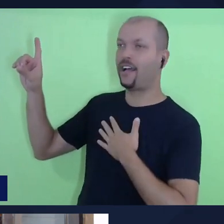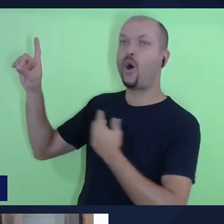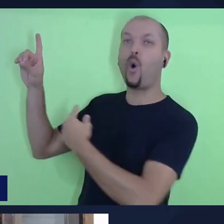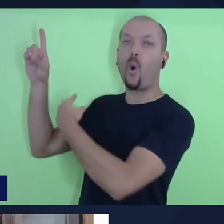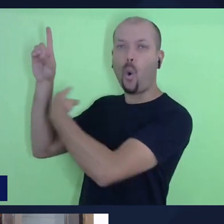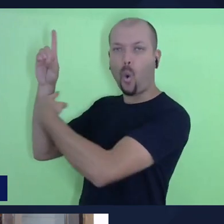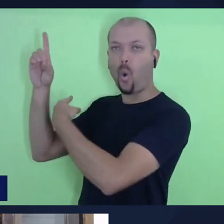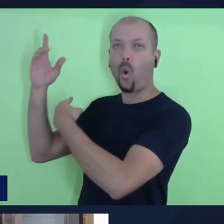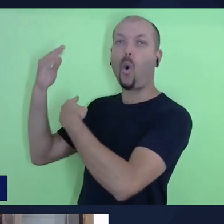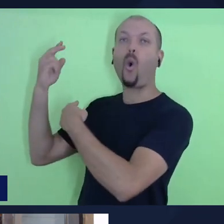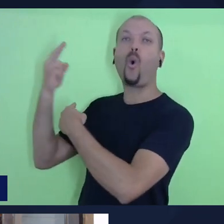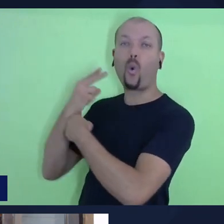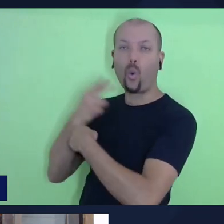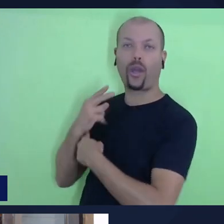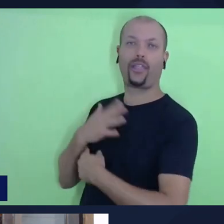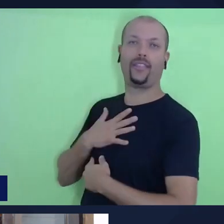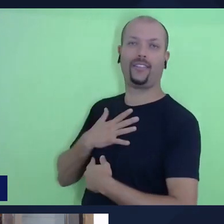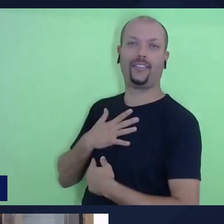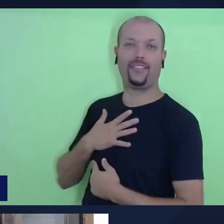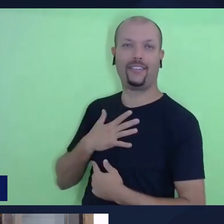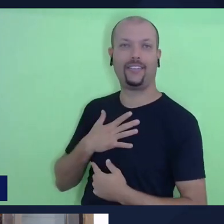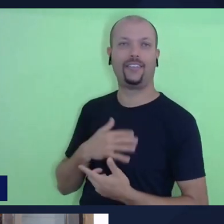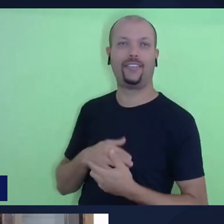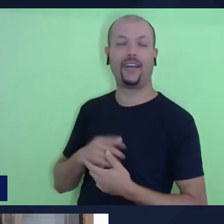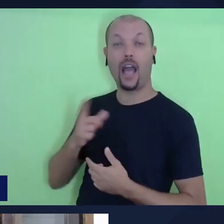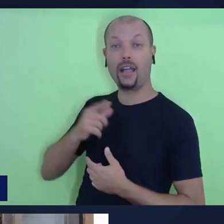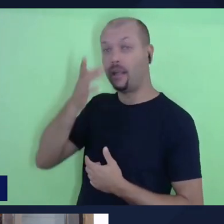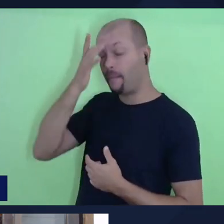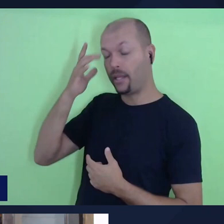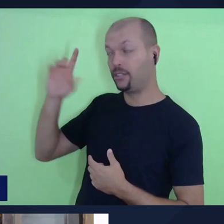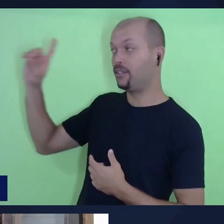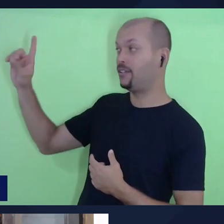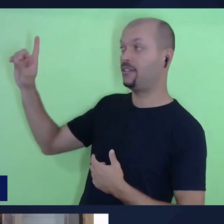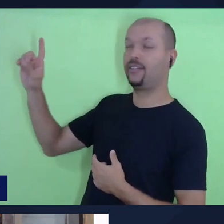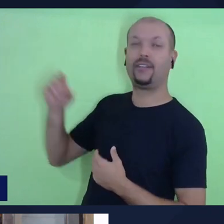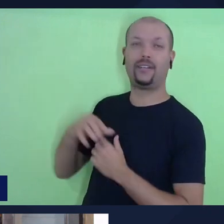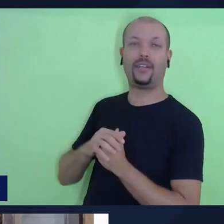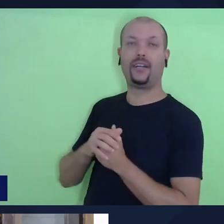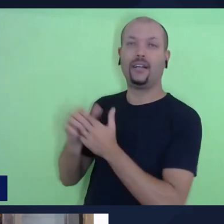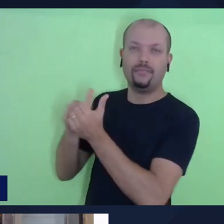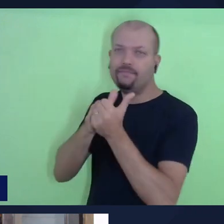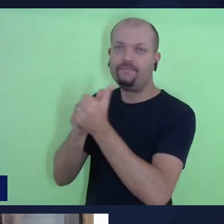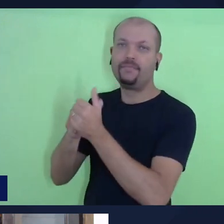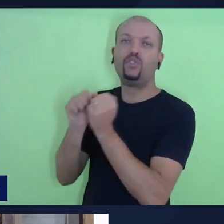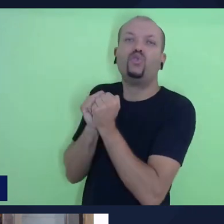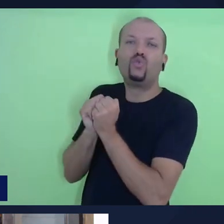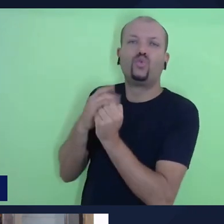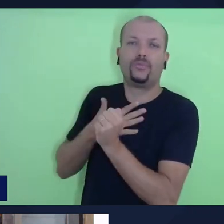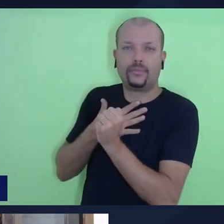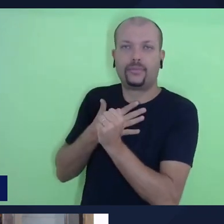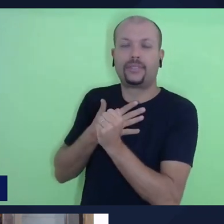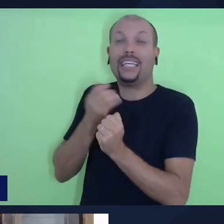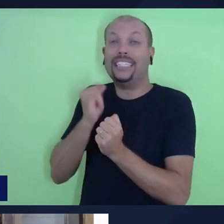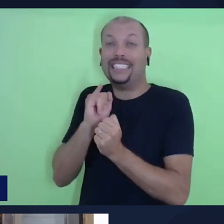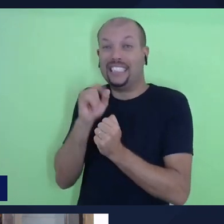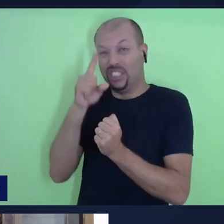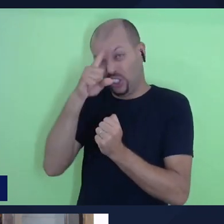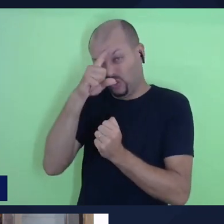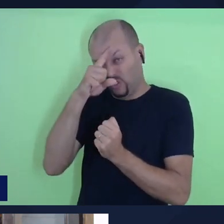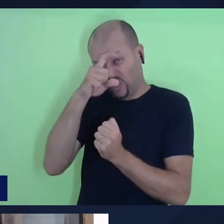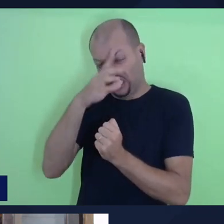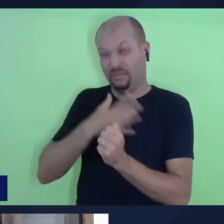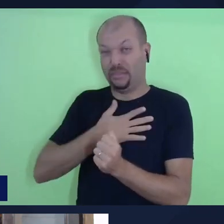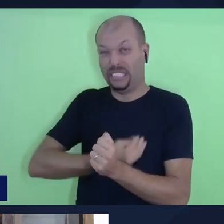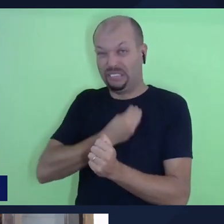eu tenho um soberano sobre mim, que vai estar comigo quando a situação apertar e eu enfrentar